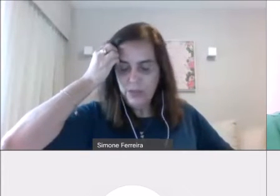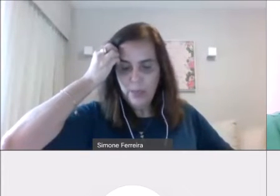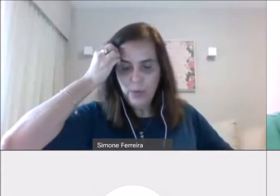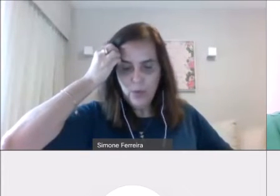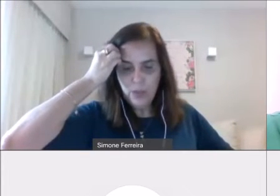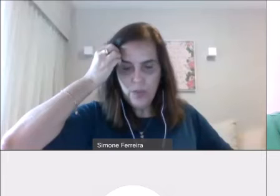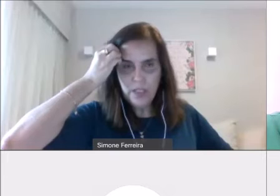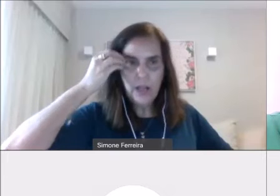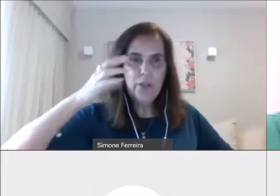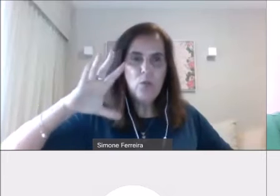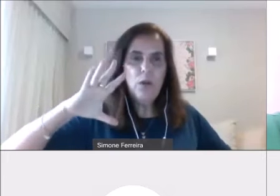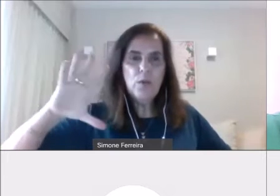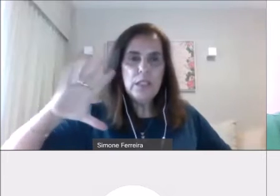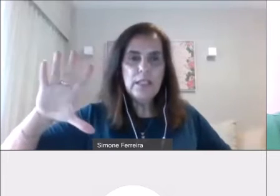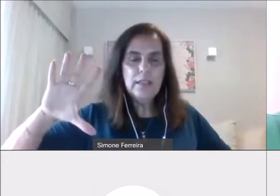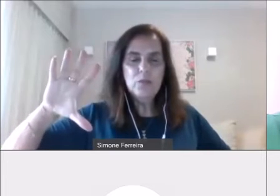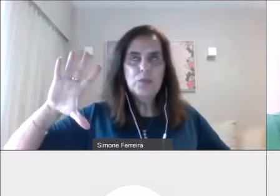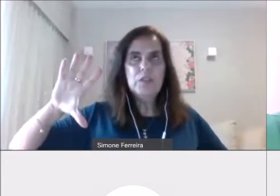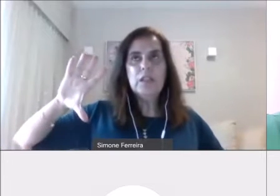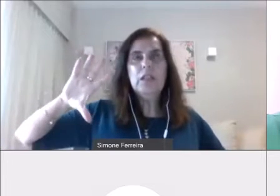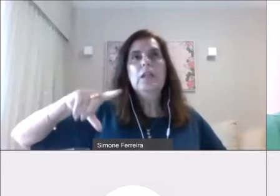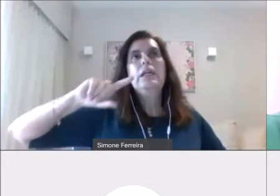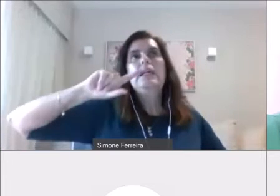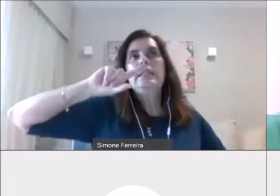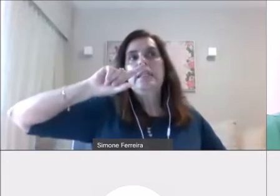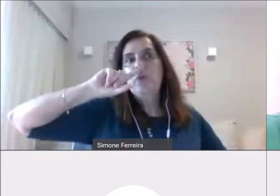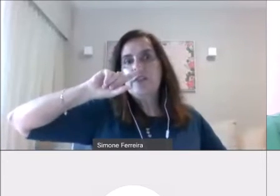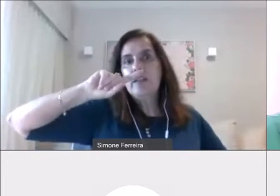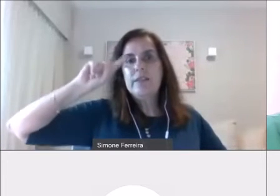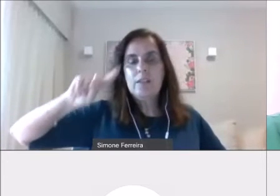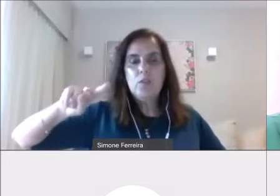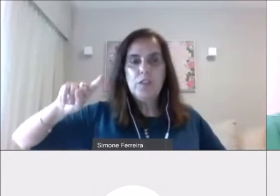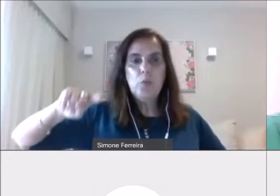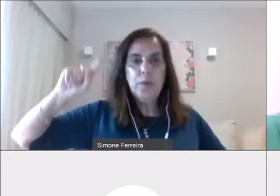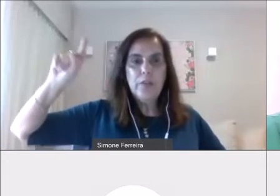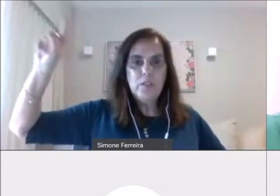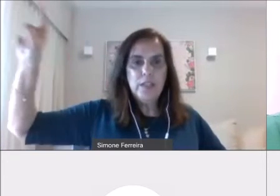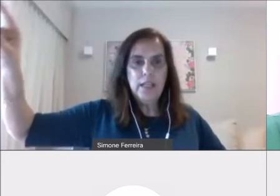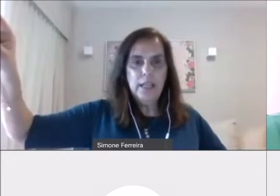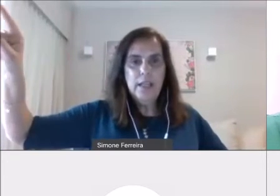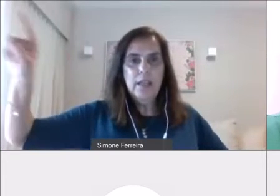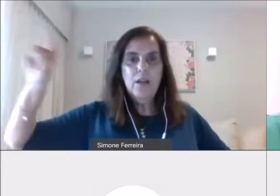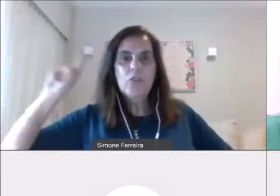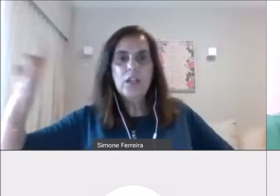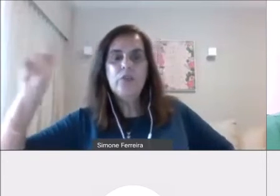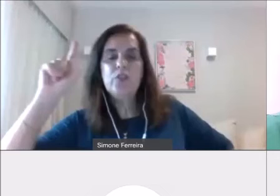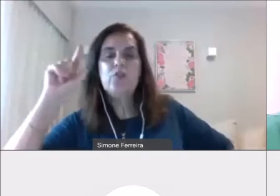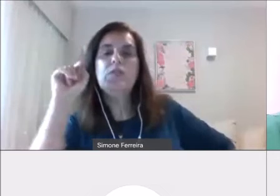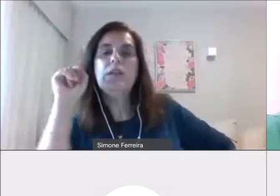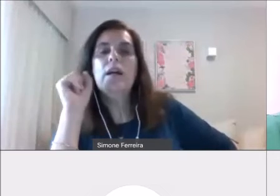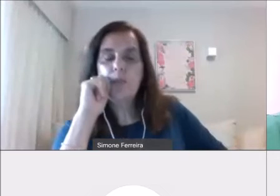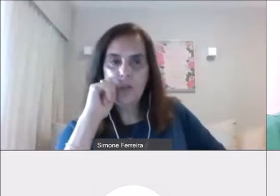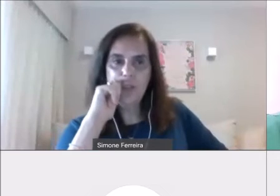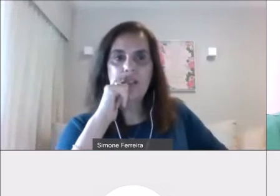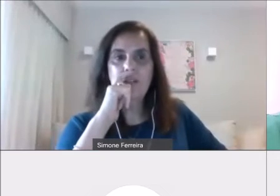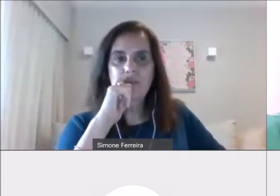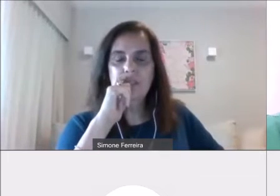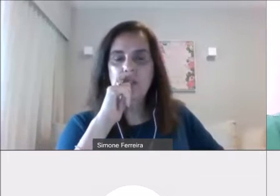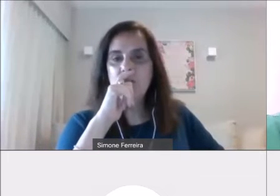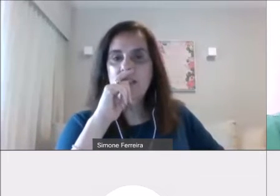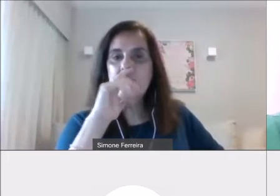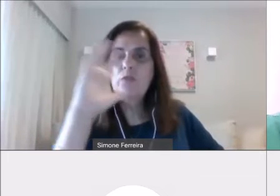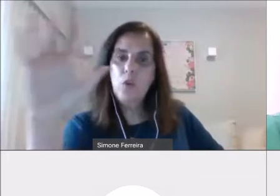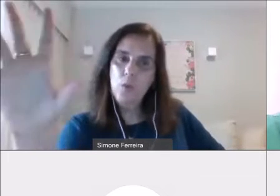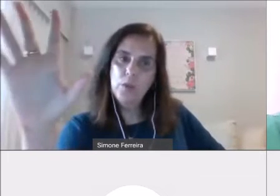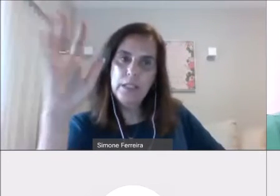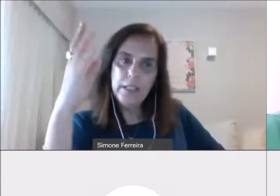ligada à música, não era produção musical, era alguma coisa ligada à música e depois ela se transferiu para UCLA, onde ela foi estudar a